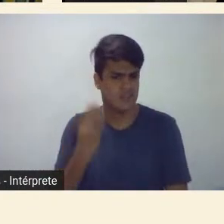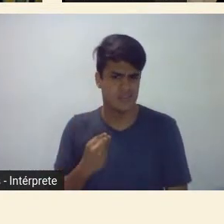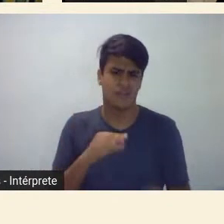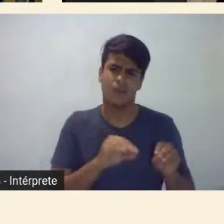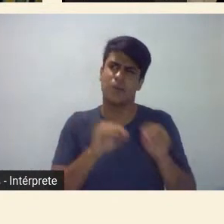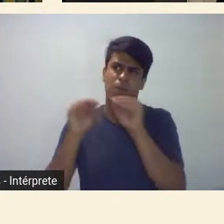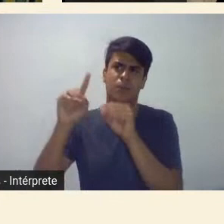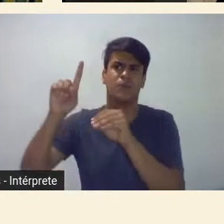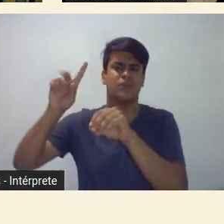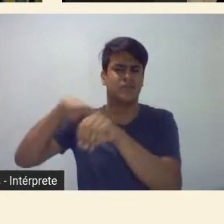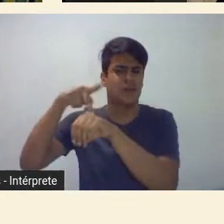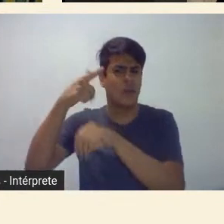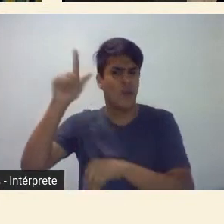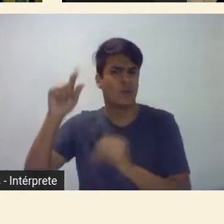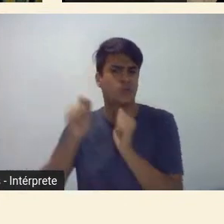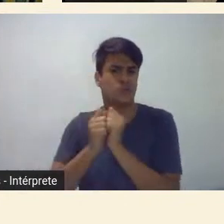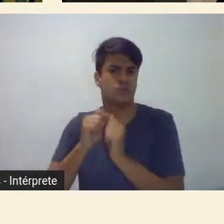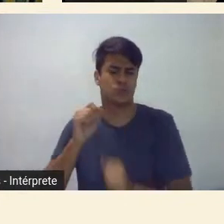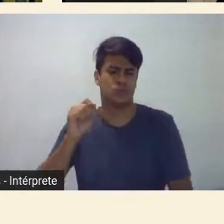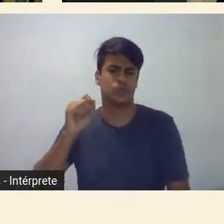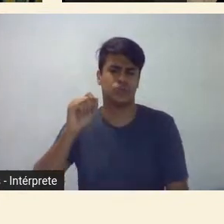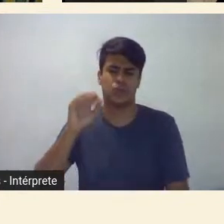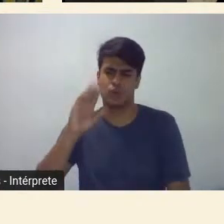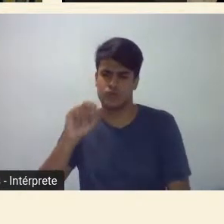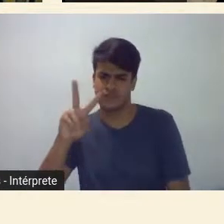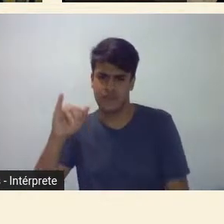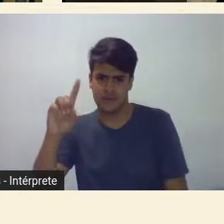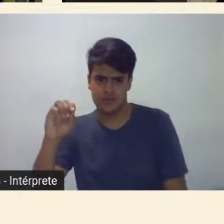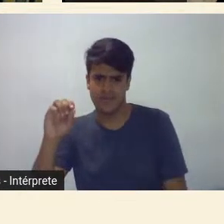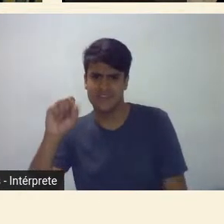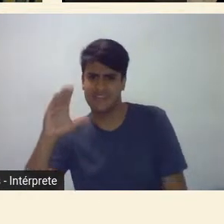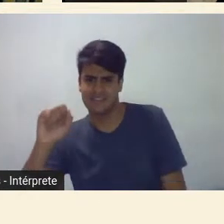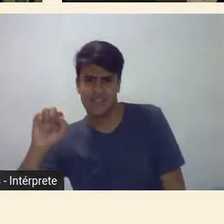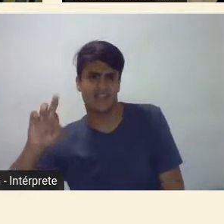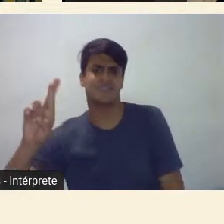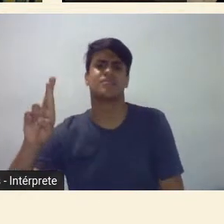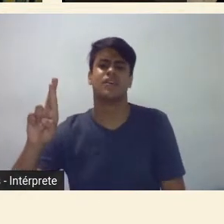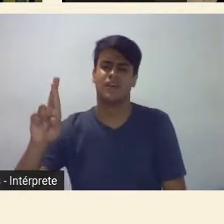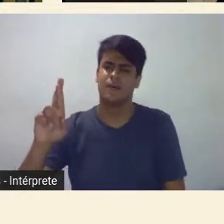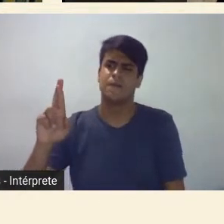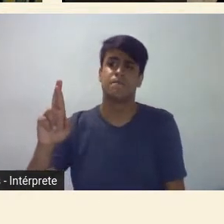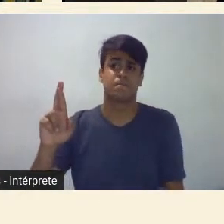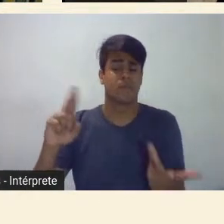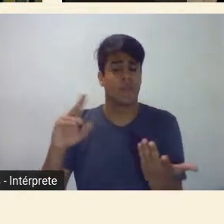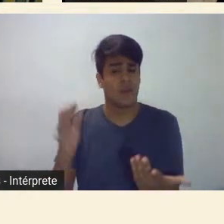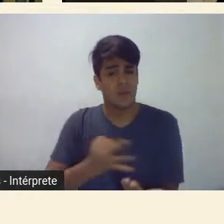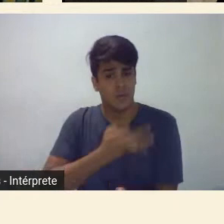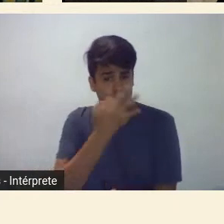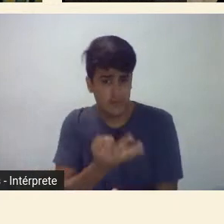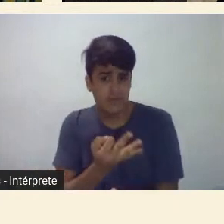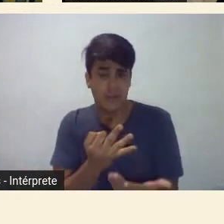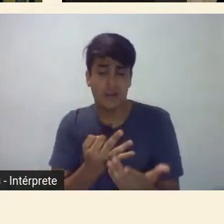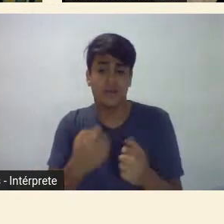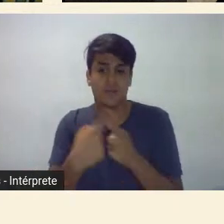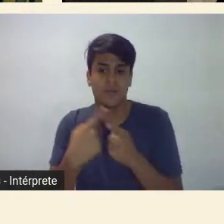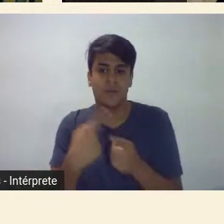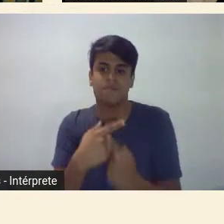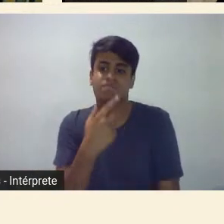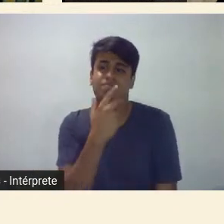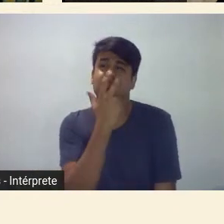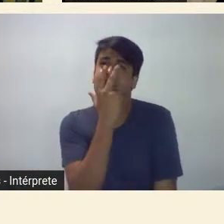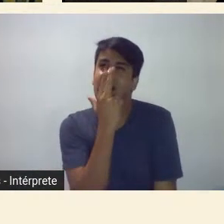com o Rosário César crítico e psiquiatra e eu estou dizendo então há uma virada